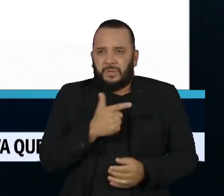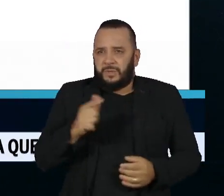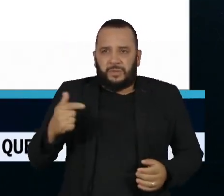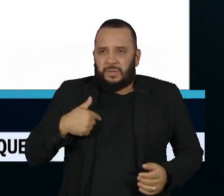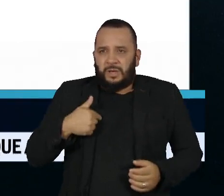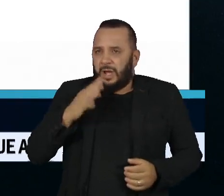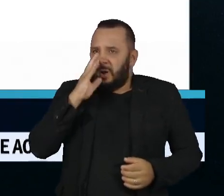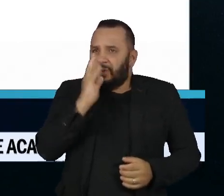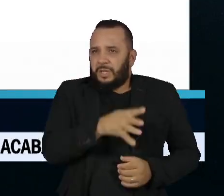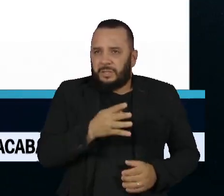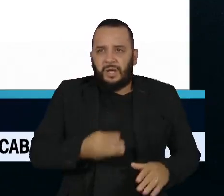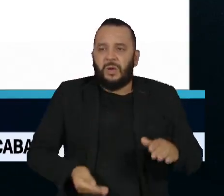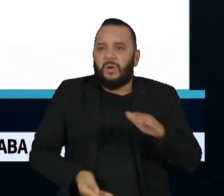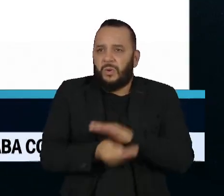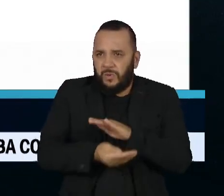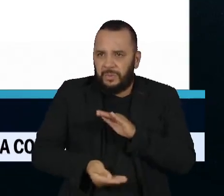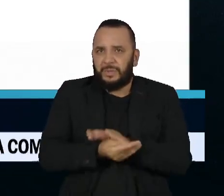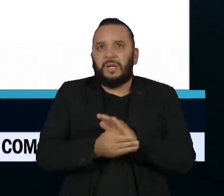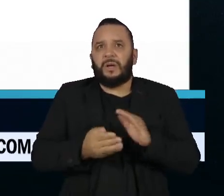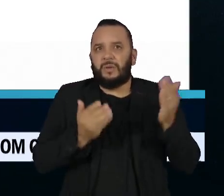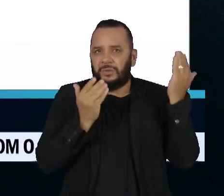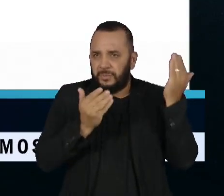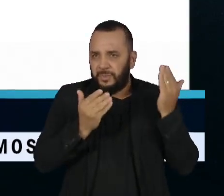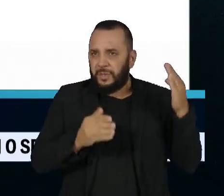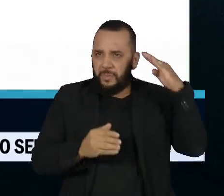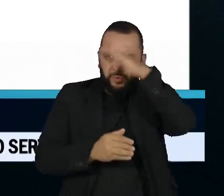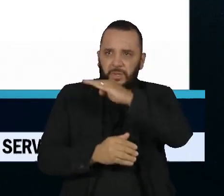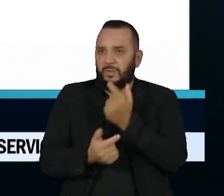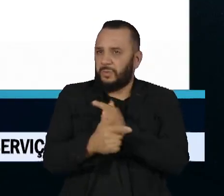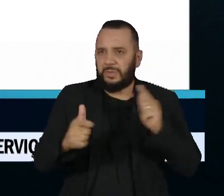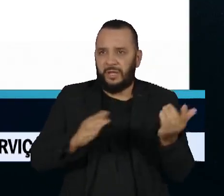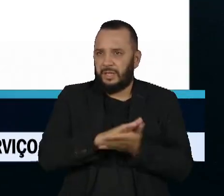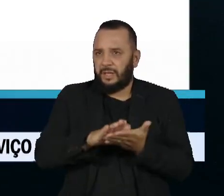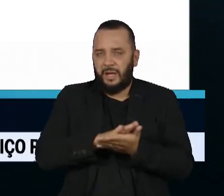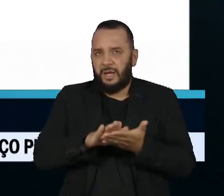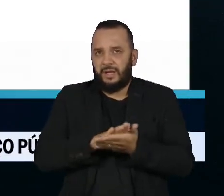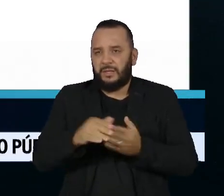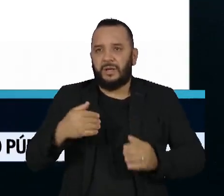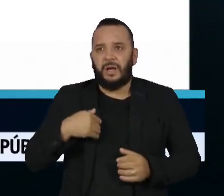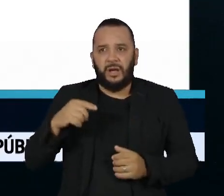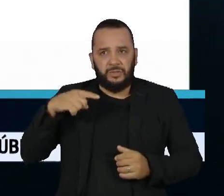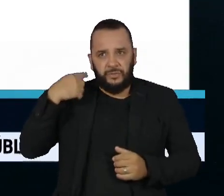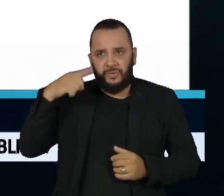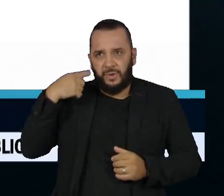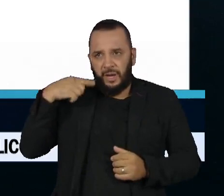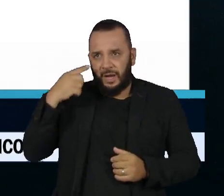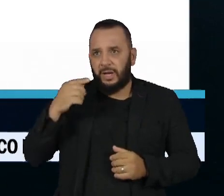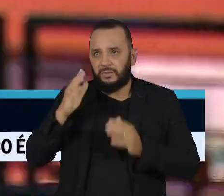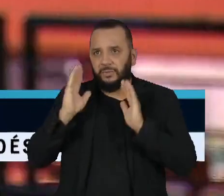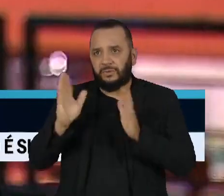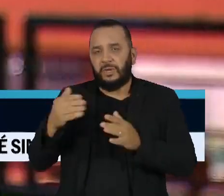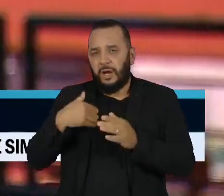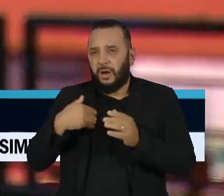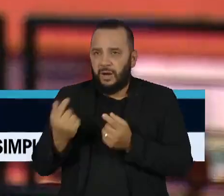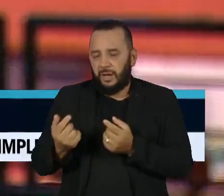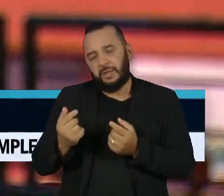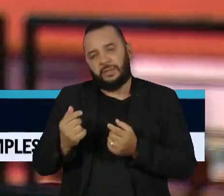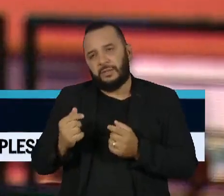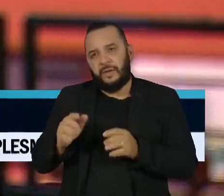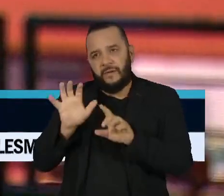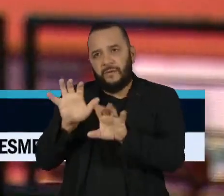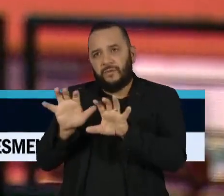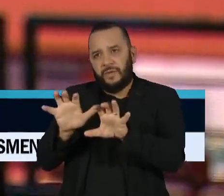em corrupção, envolvimento, suspeito de Bolsonaro. A defesa não está jogando Cid contra Bolsonaro. Um